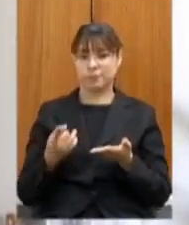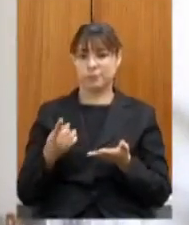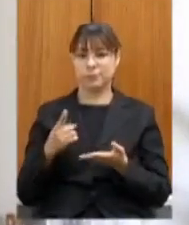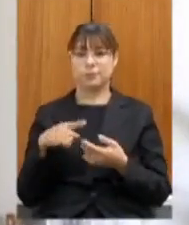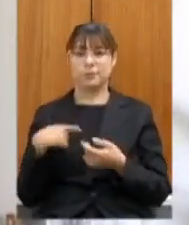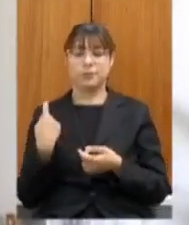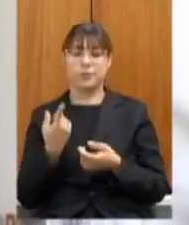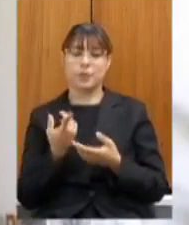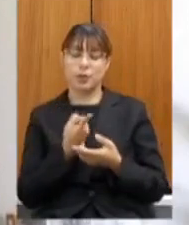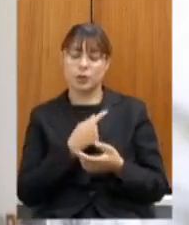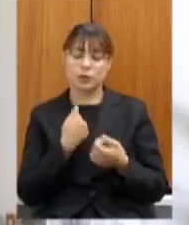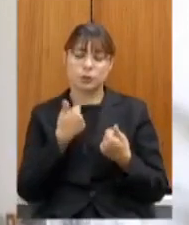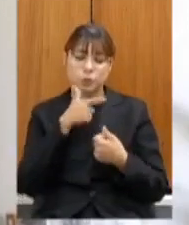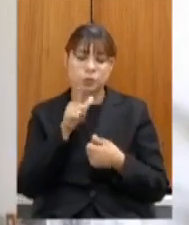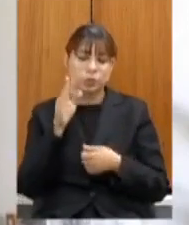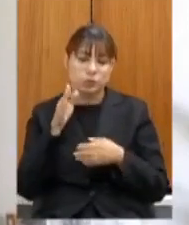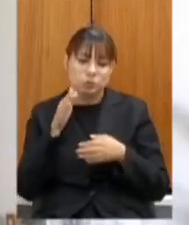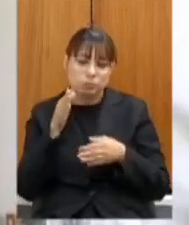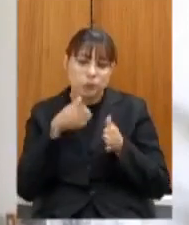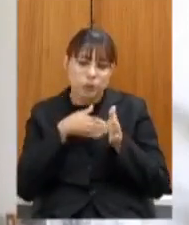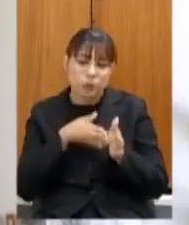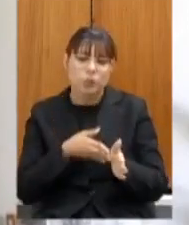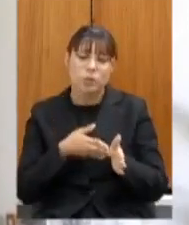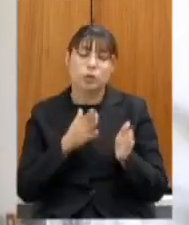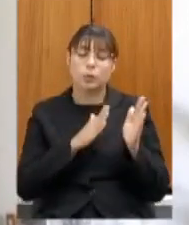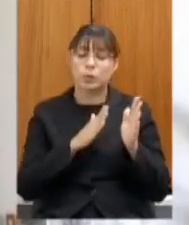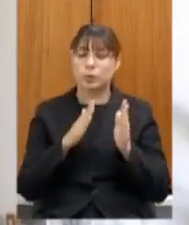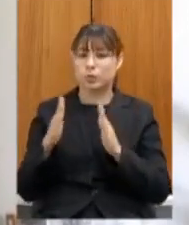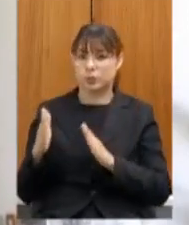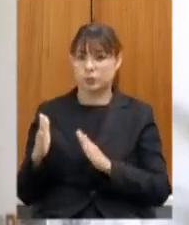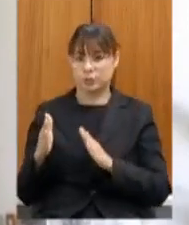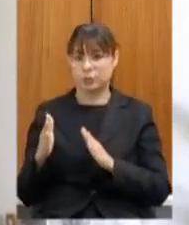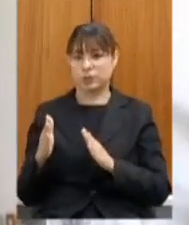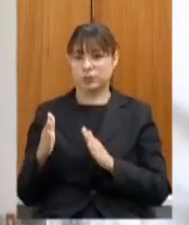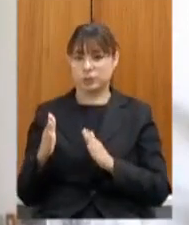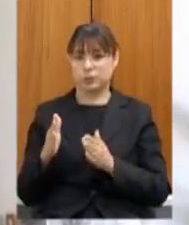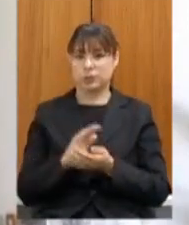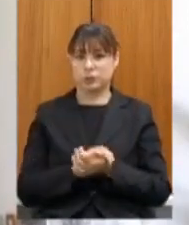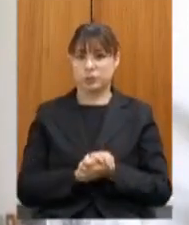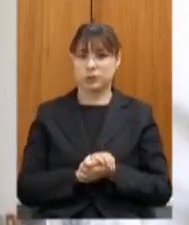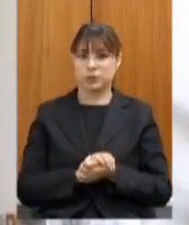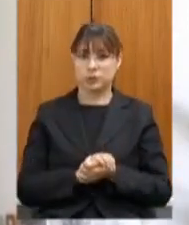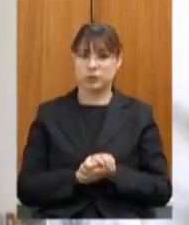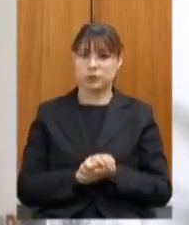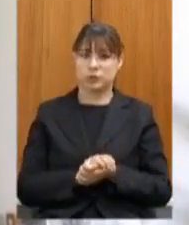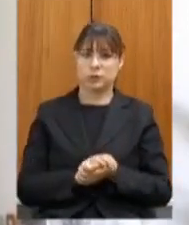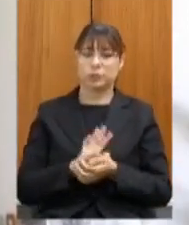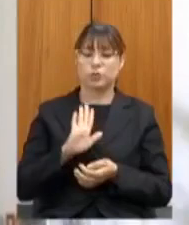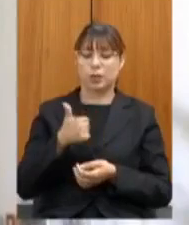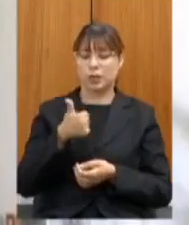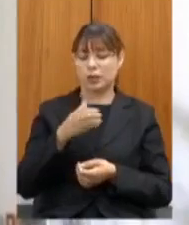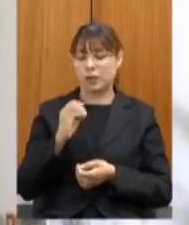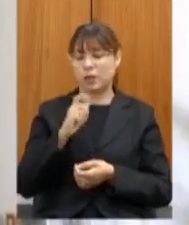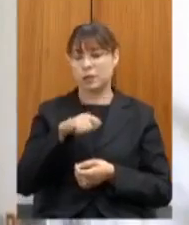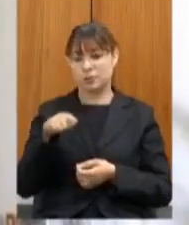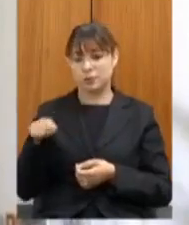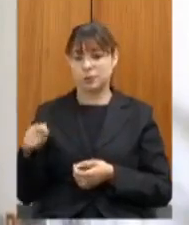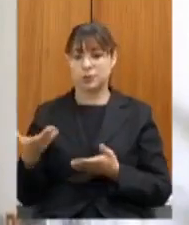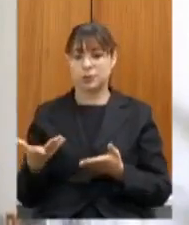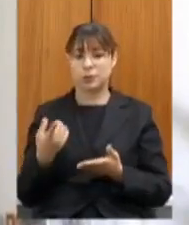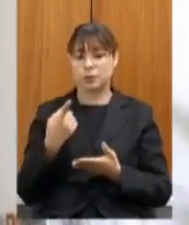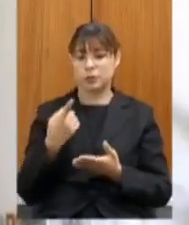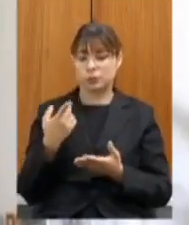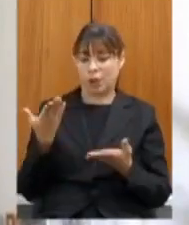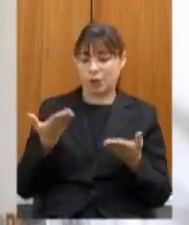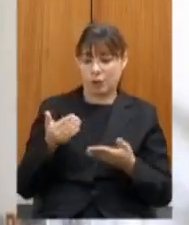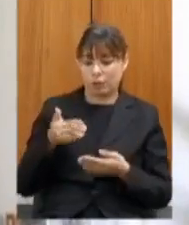o processo que acabou se estendendo como bem disse o deputado Zé Guilhermei por dez meses então um ano